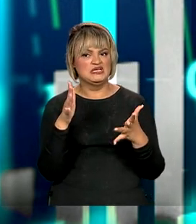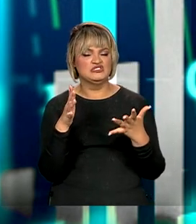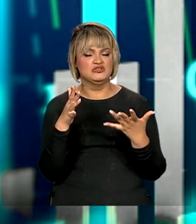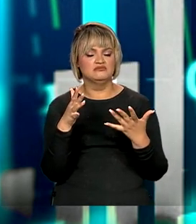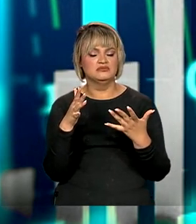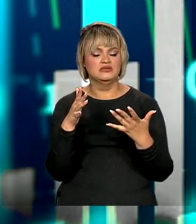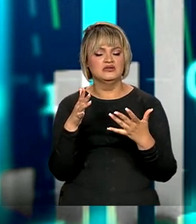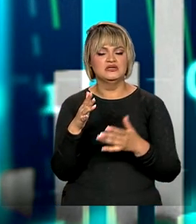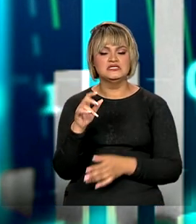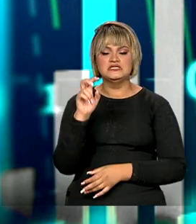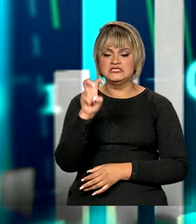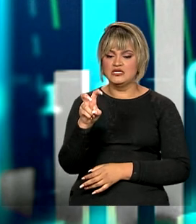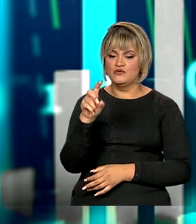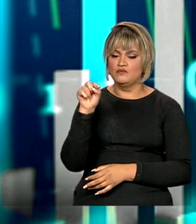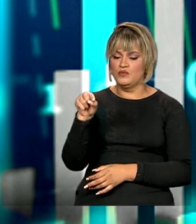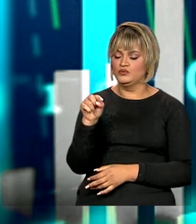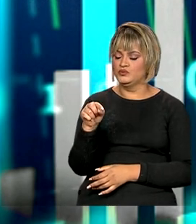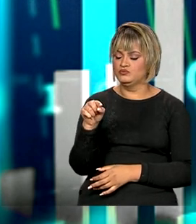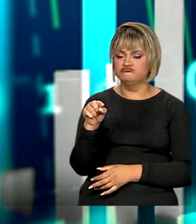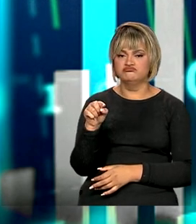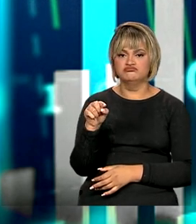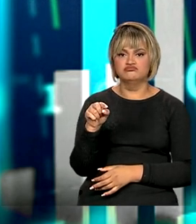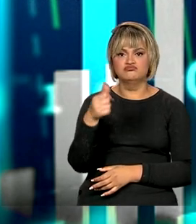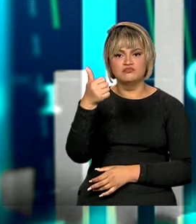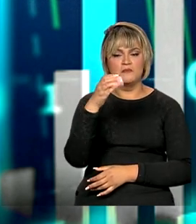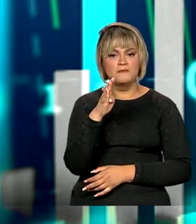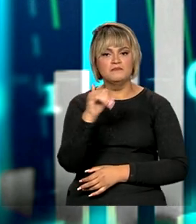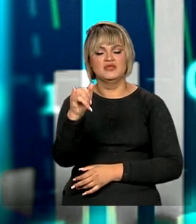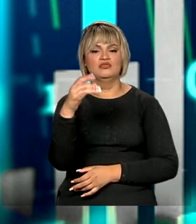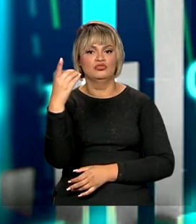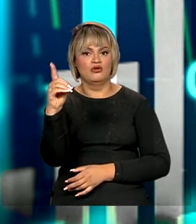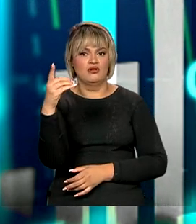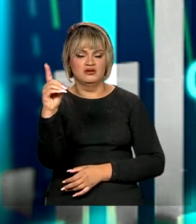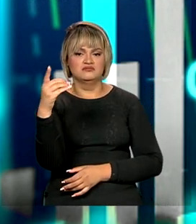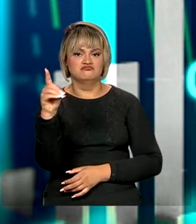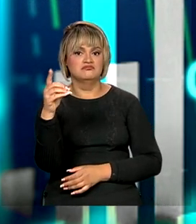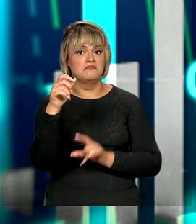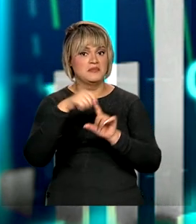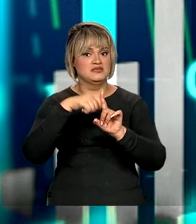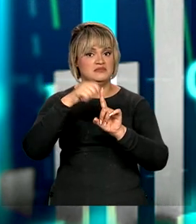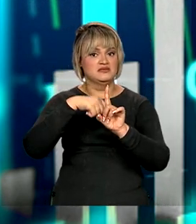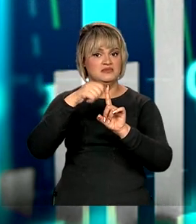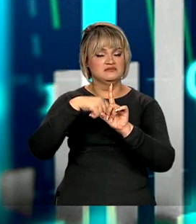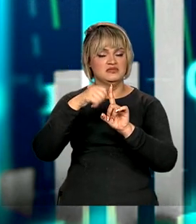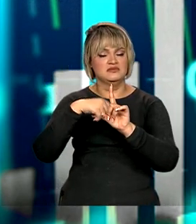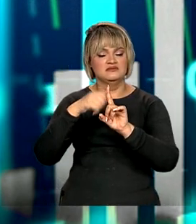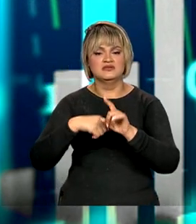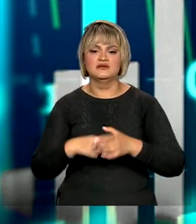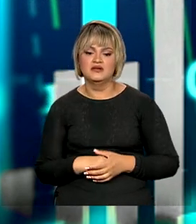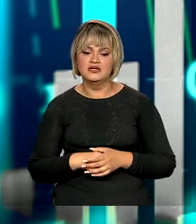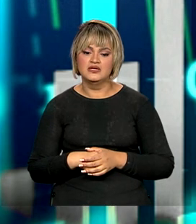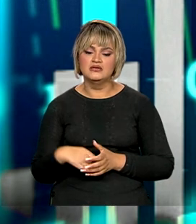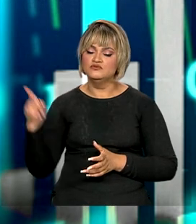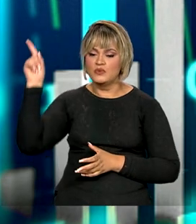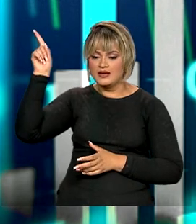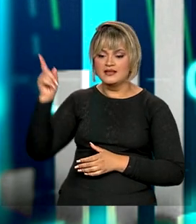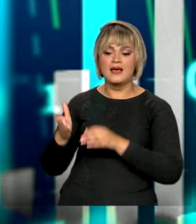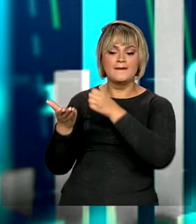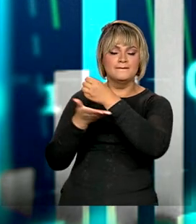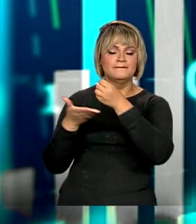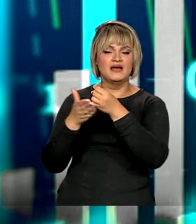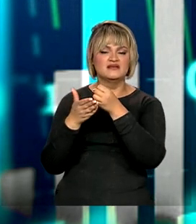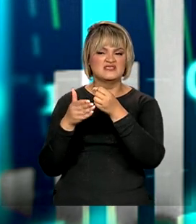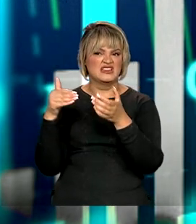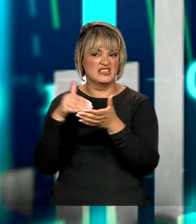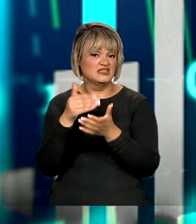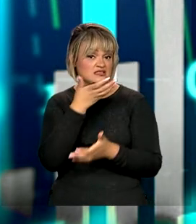ou um superávit de 5,1 bilhões de dólares por mês. Mas, mantida essa mesma tendência até o final